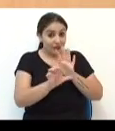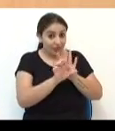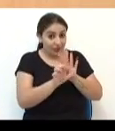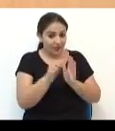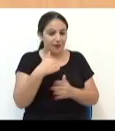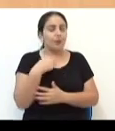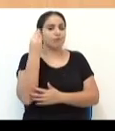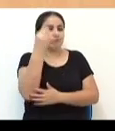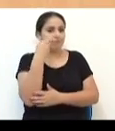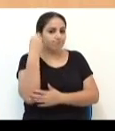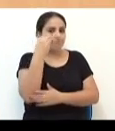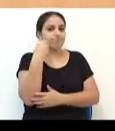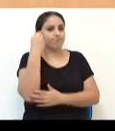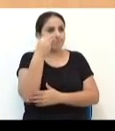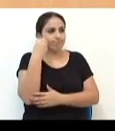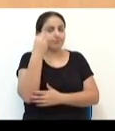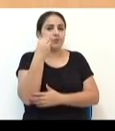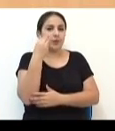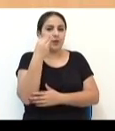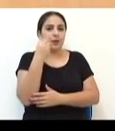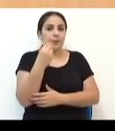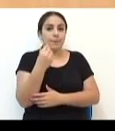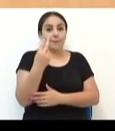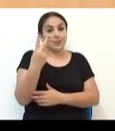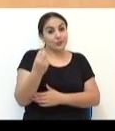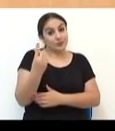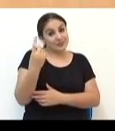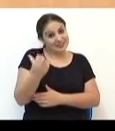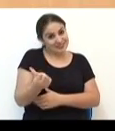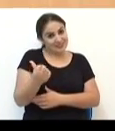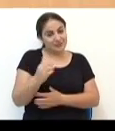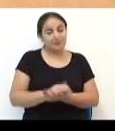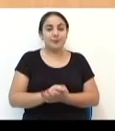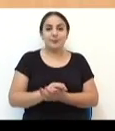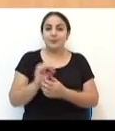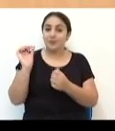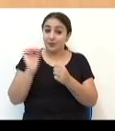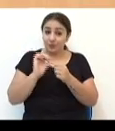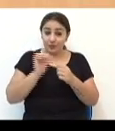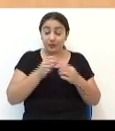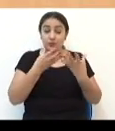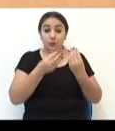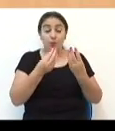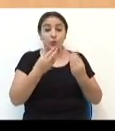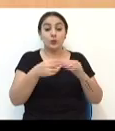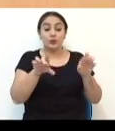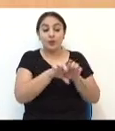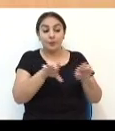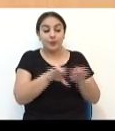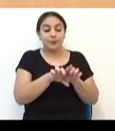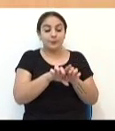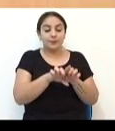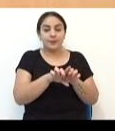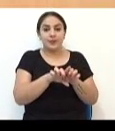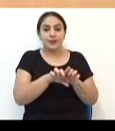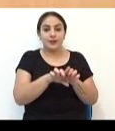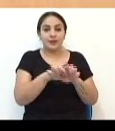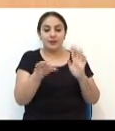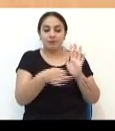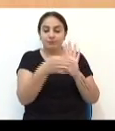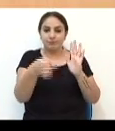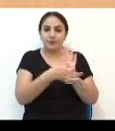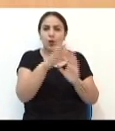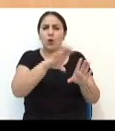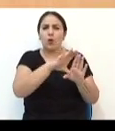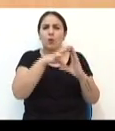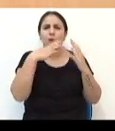aonde peguei uma grande experiência para o pleito de 2016. E aí fiz bastante também, bastante reivindicação